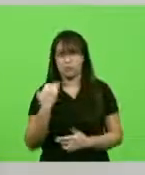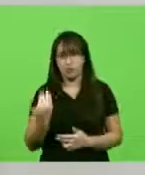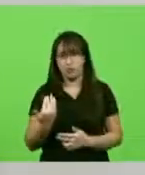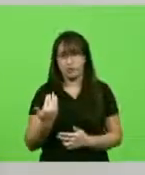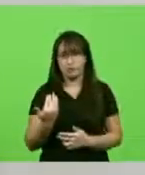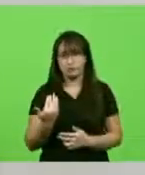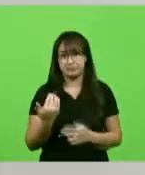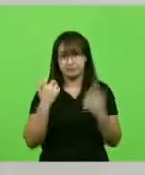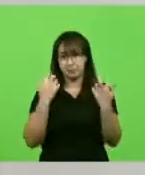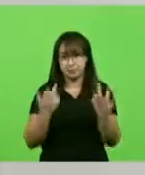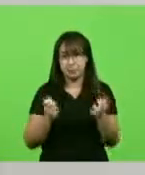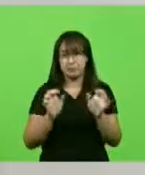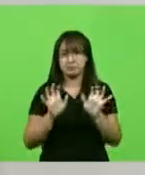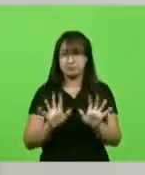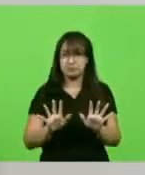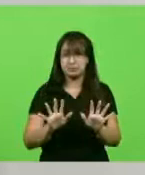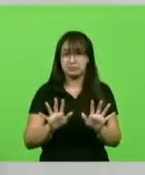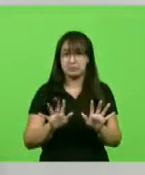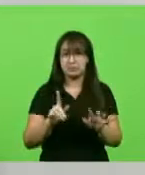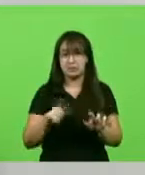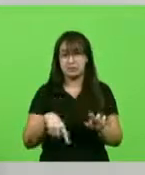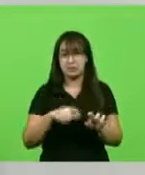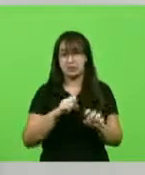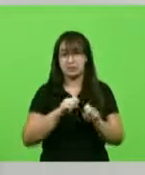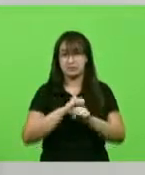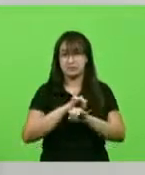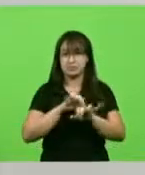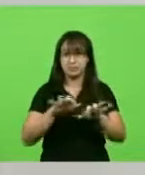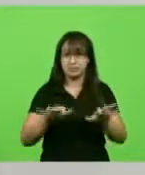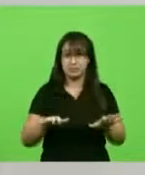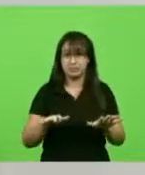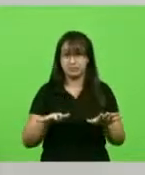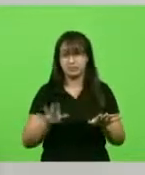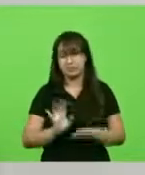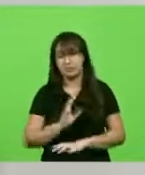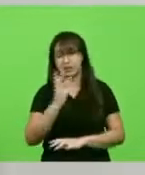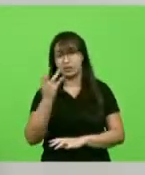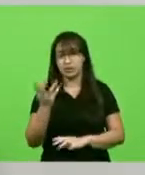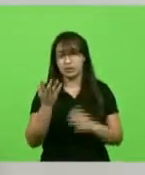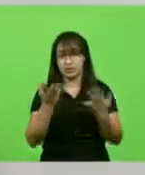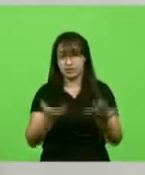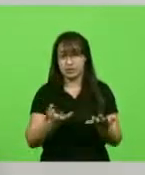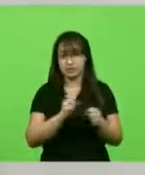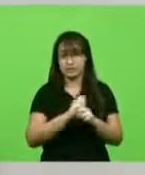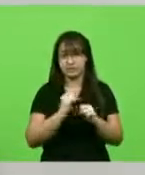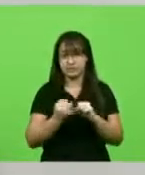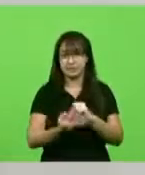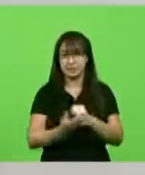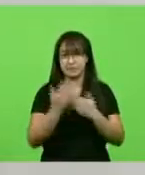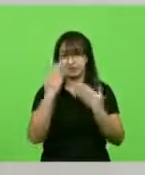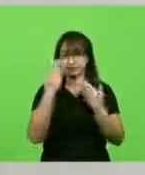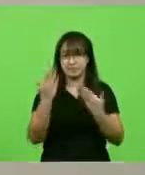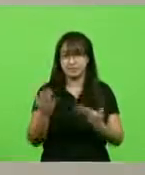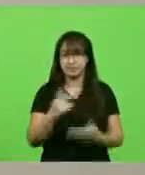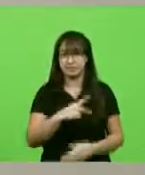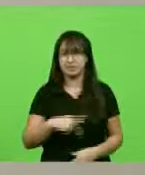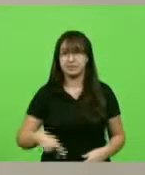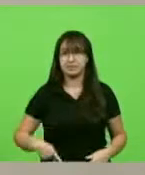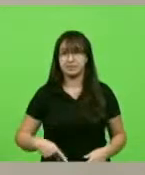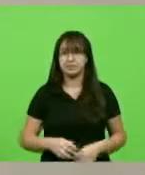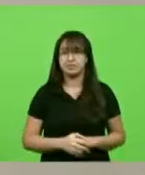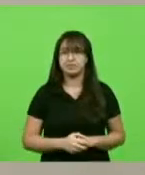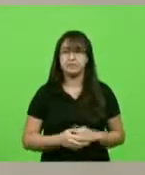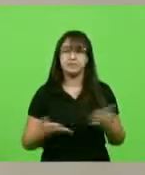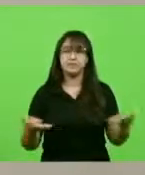uma situação de pandemia, como foi o caso dele, do COVID-19. Obrigado, senhor presidente. O próximo horário